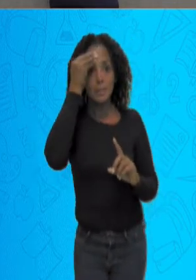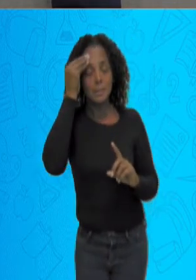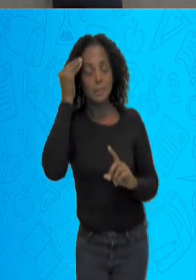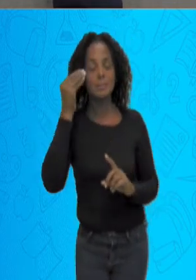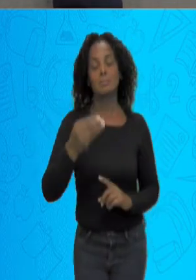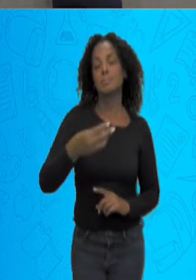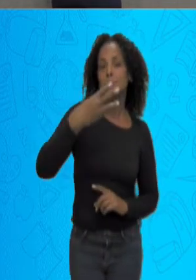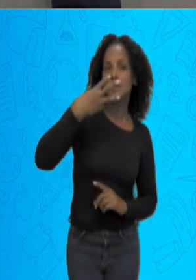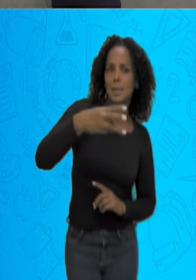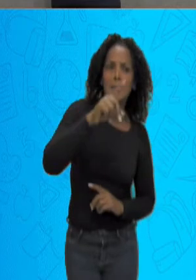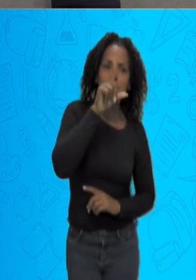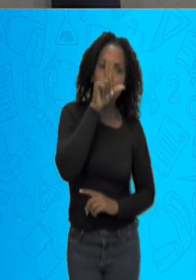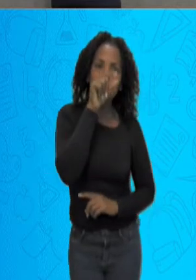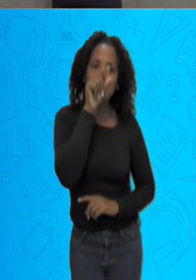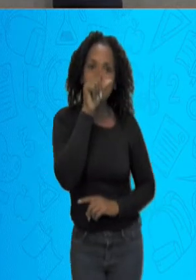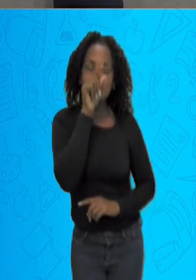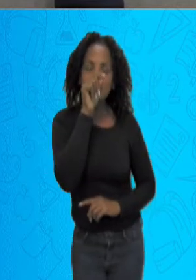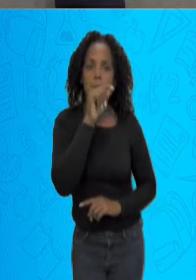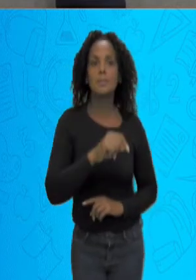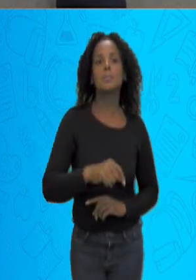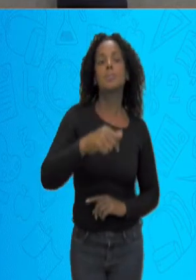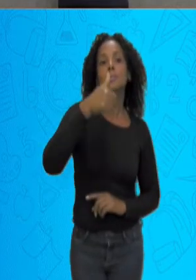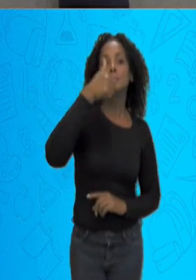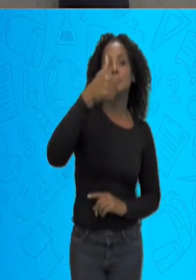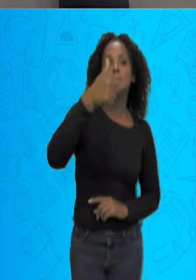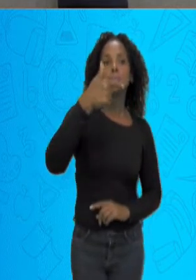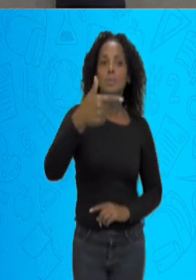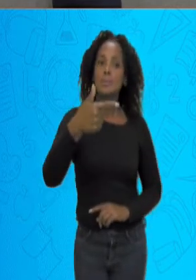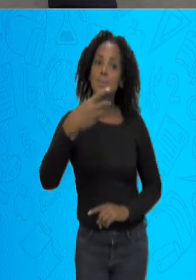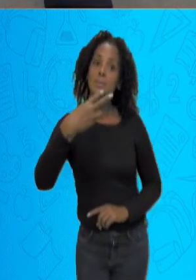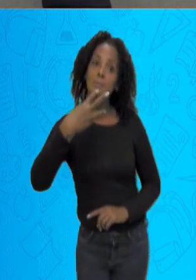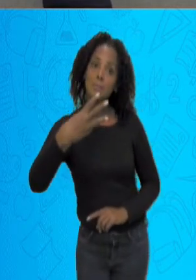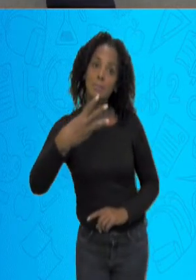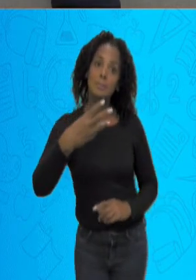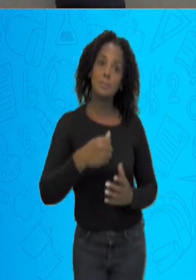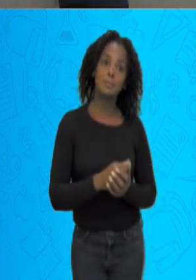passarinhos, ó. Um, dois, três.